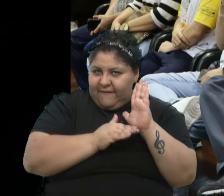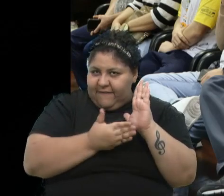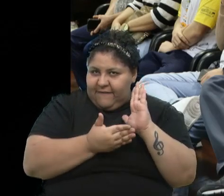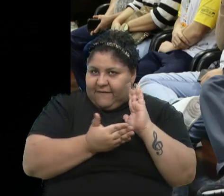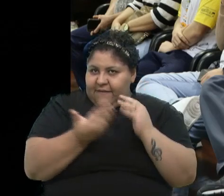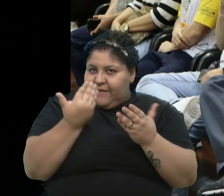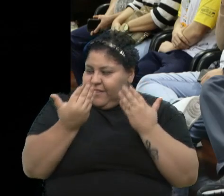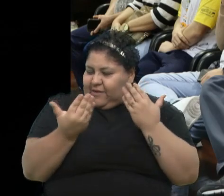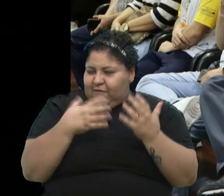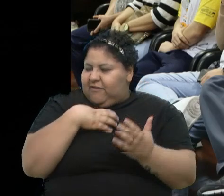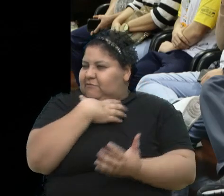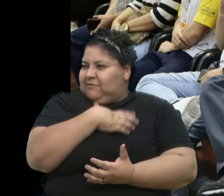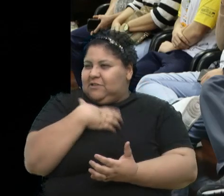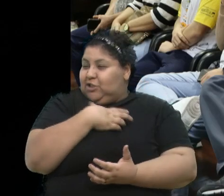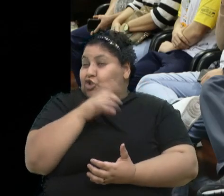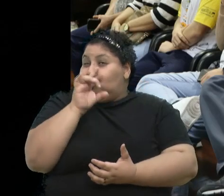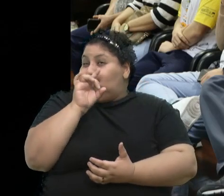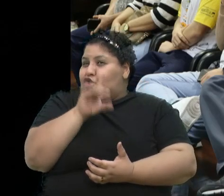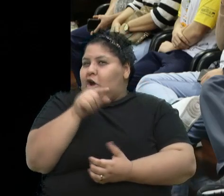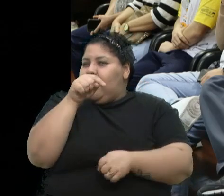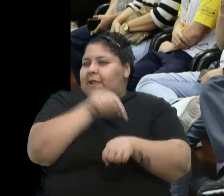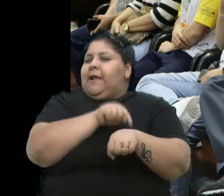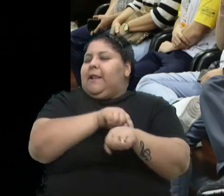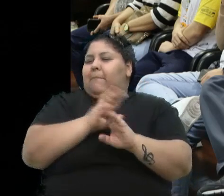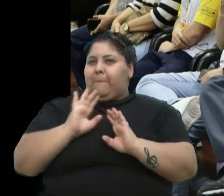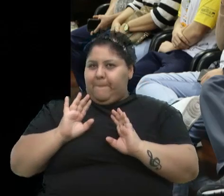tenha a sensação de que seja só naquele momento.